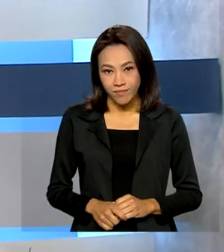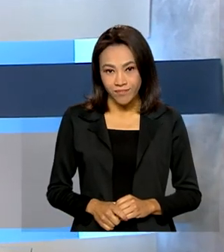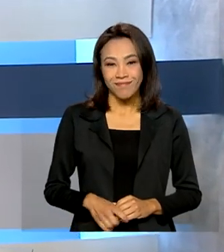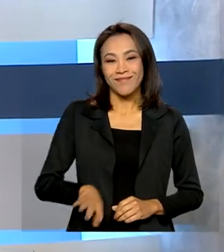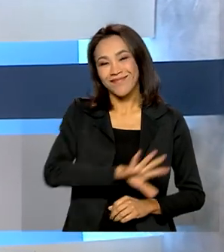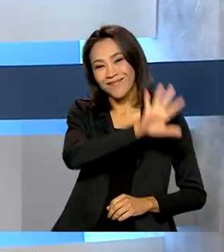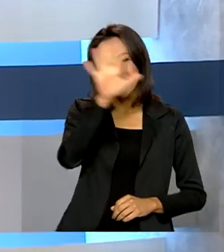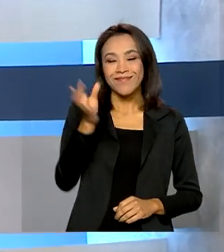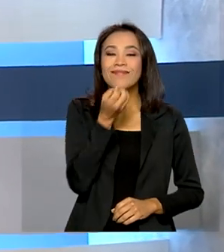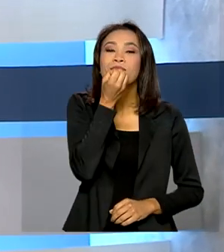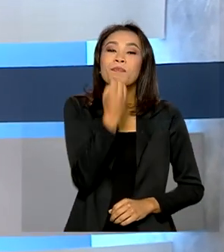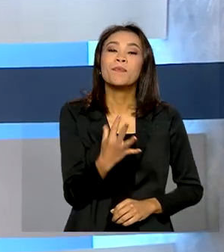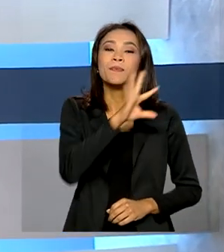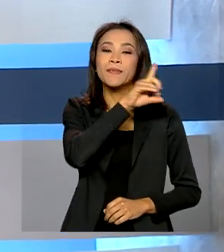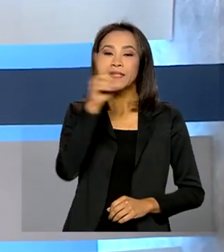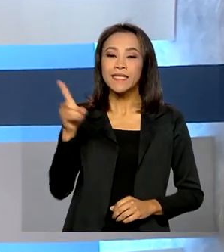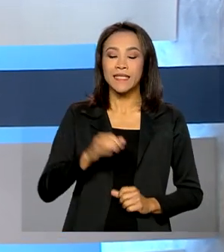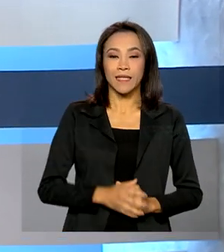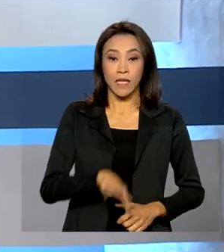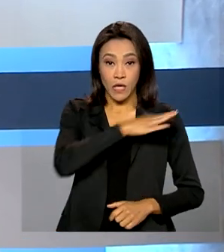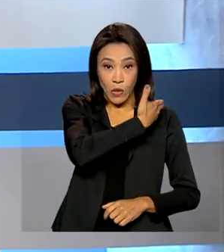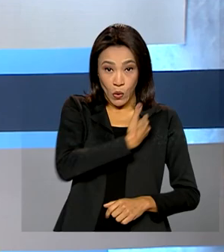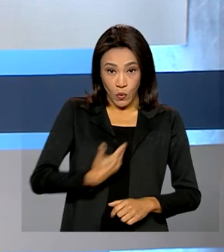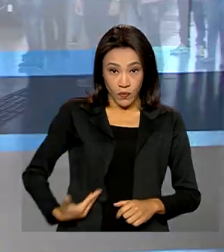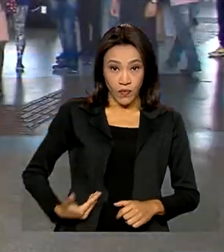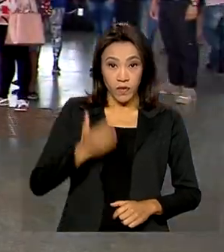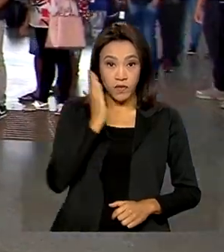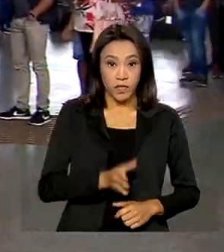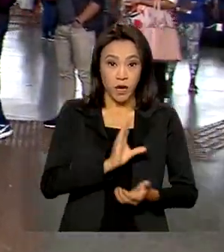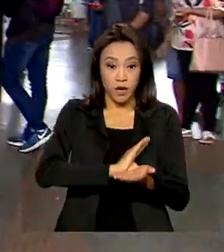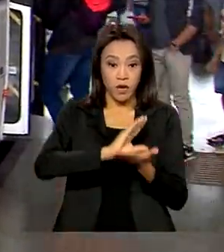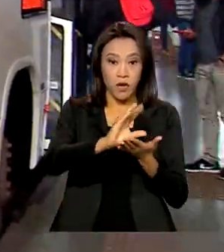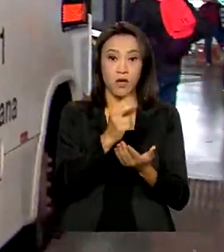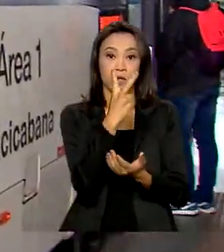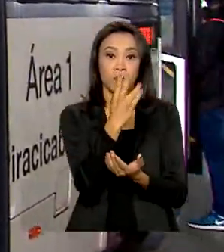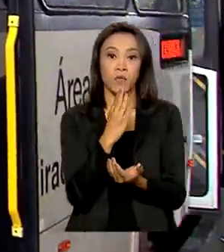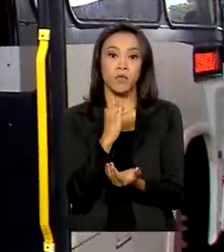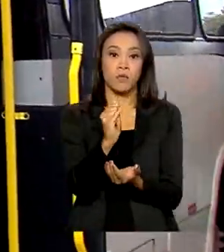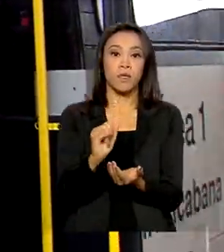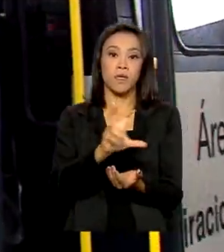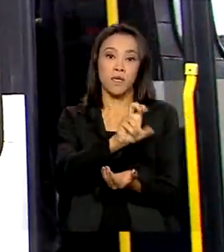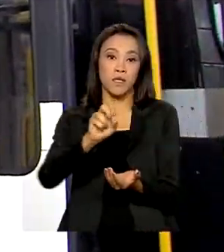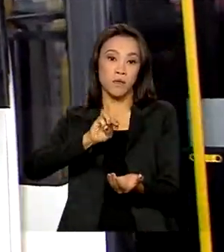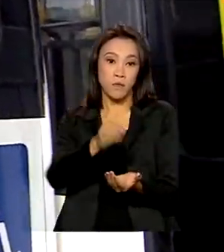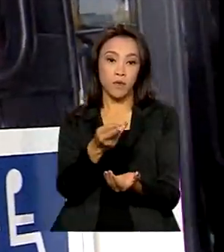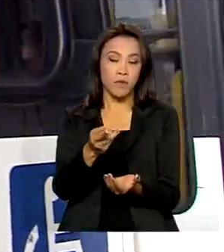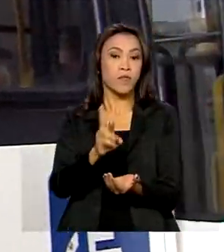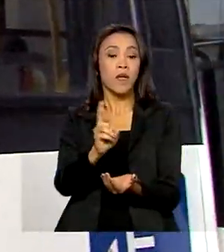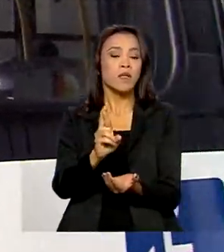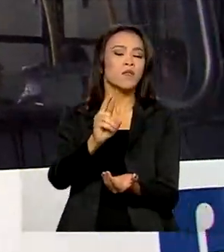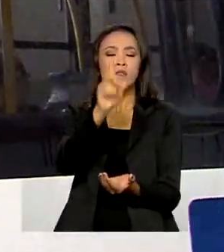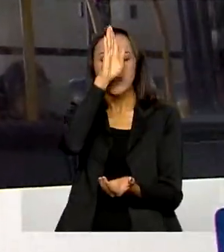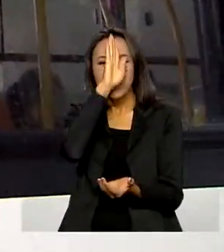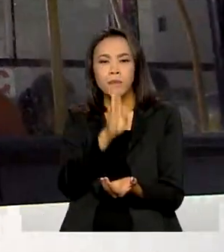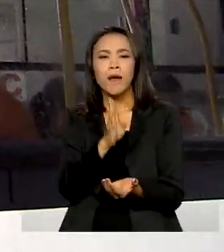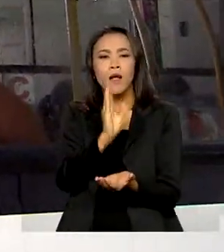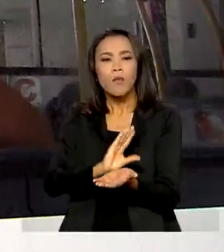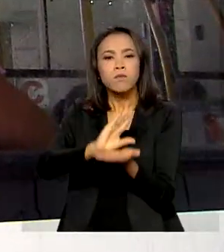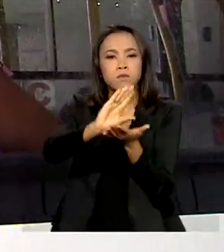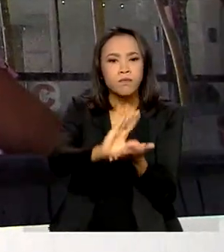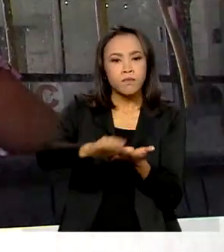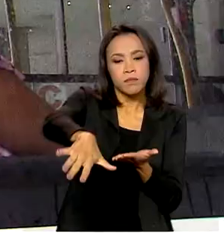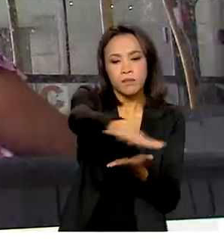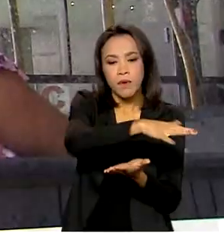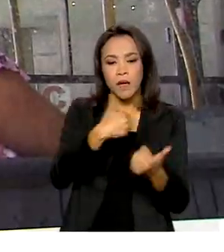Olá, bom dia. Governo libera 2 bilhões e meio de reais para gratuidade do transporte público